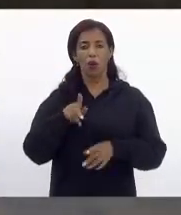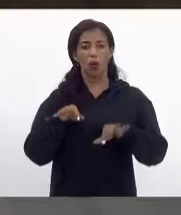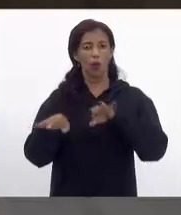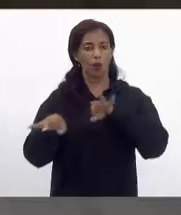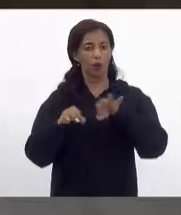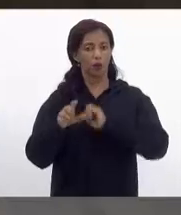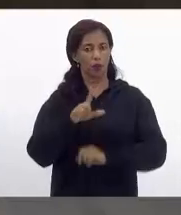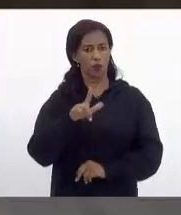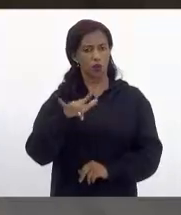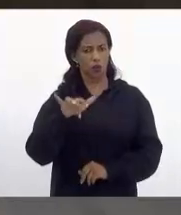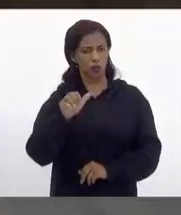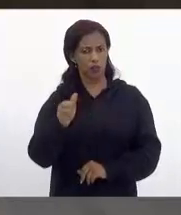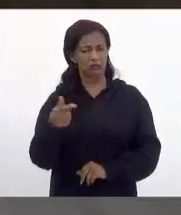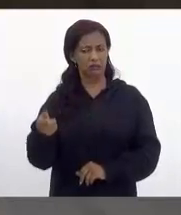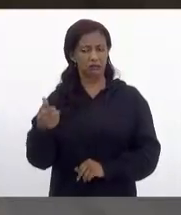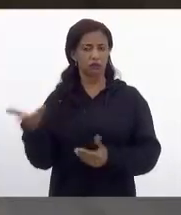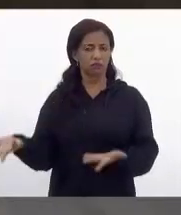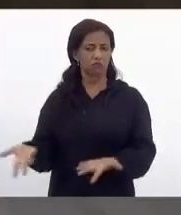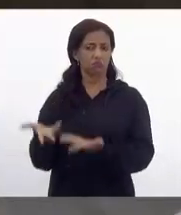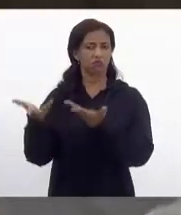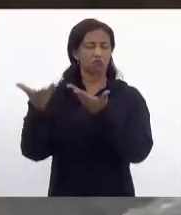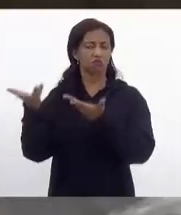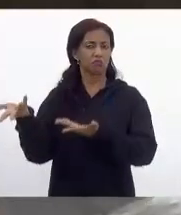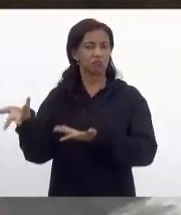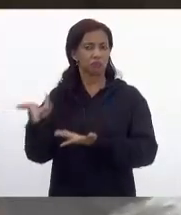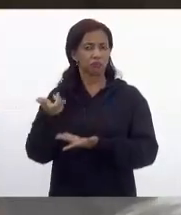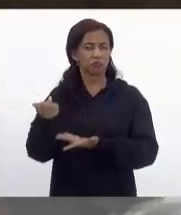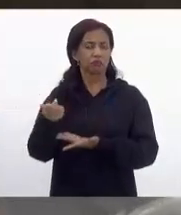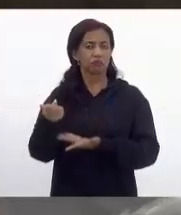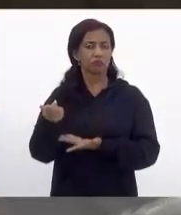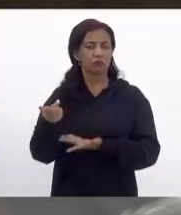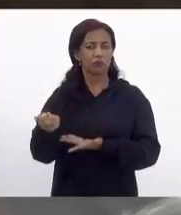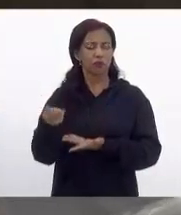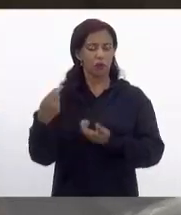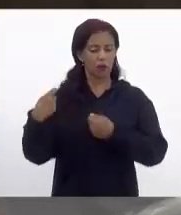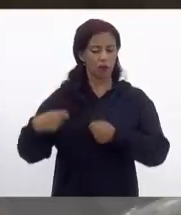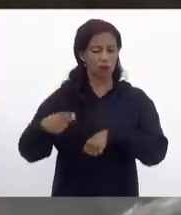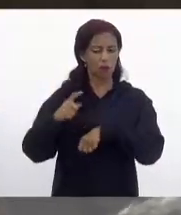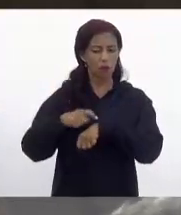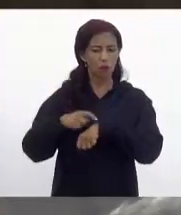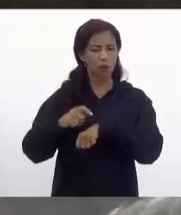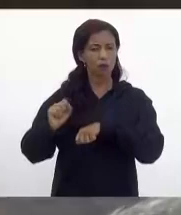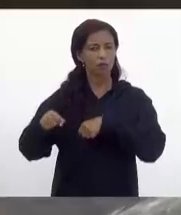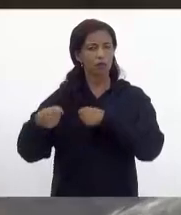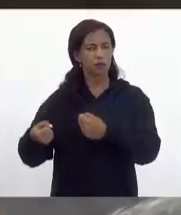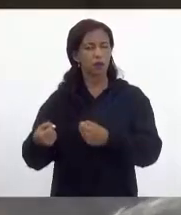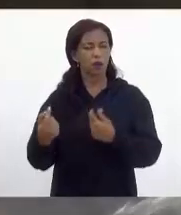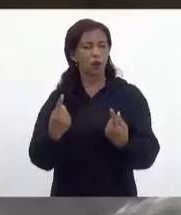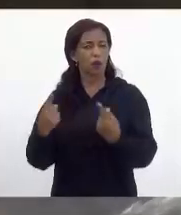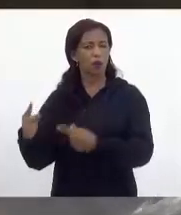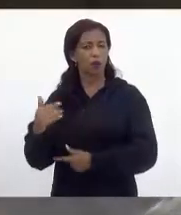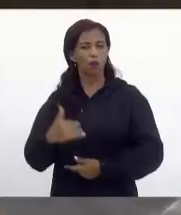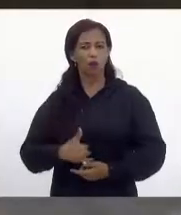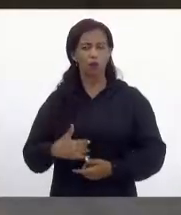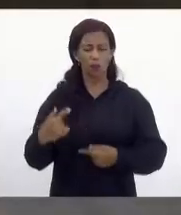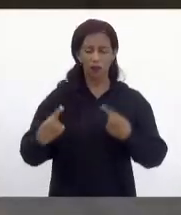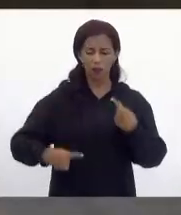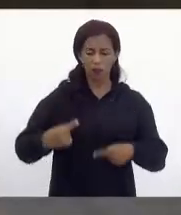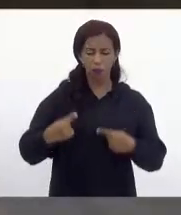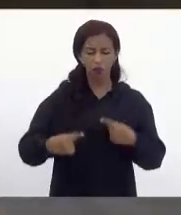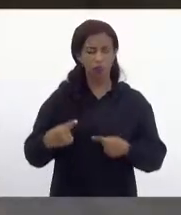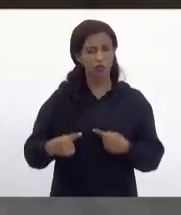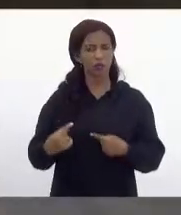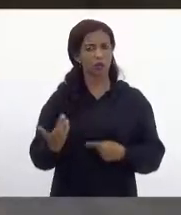deputada Lucinha é extremamente meritório, é um momento onde precisamos enfrentar a fome e ter política pública para